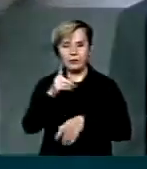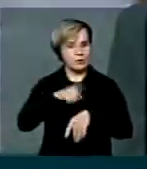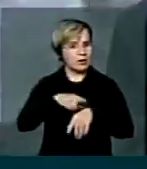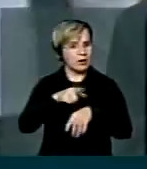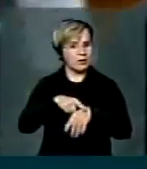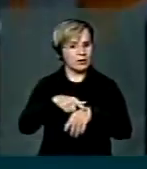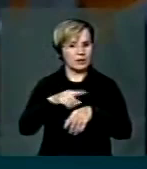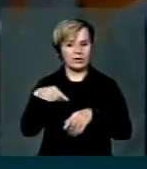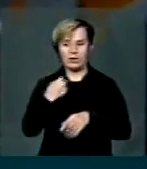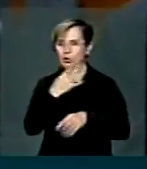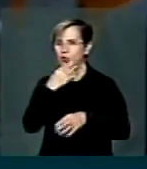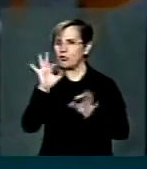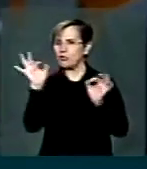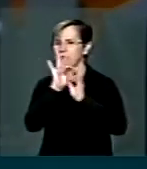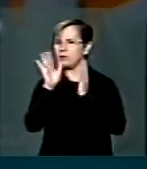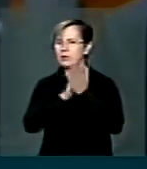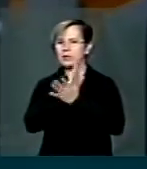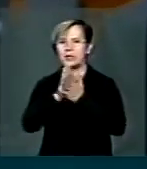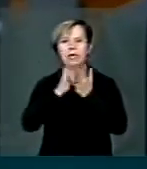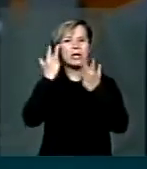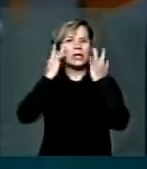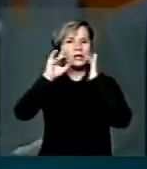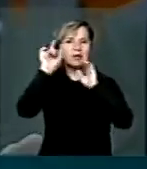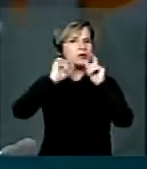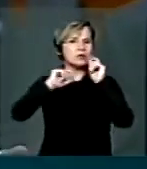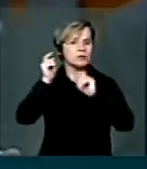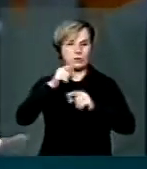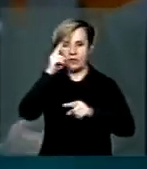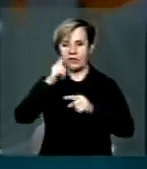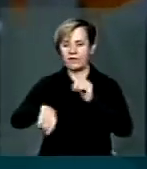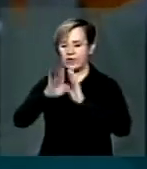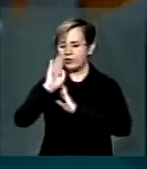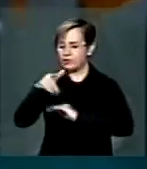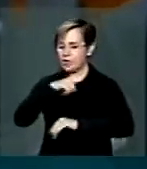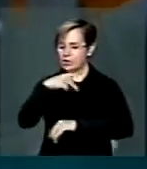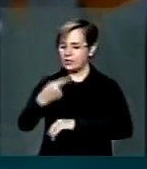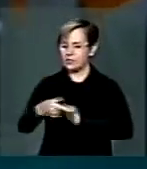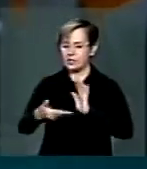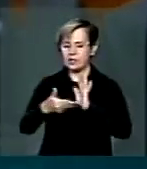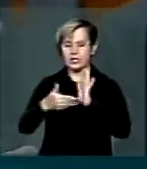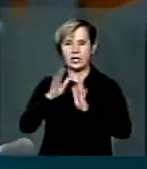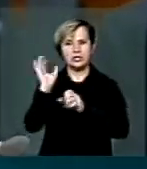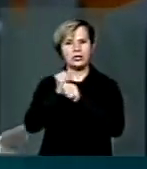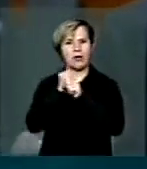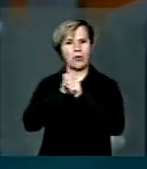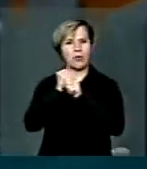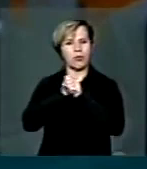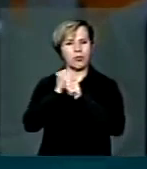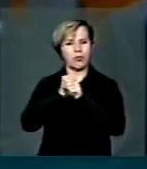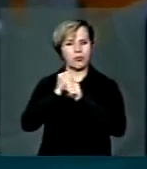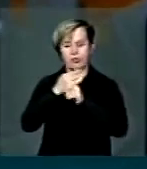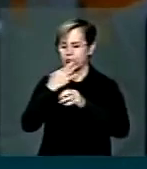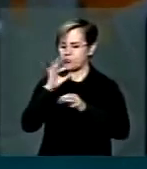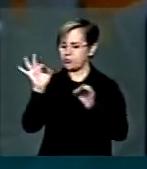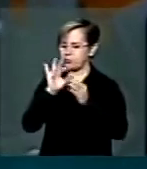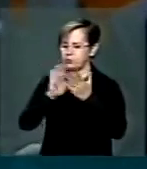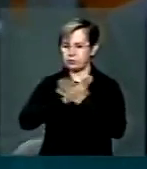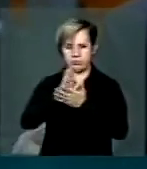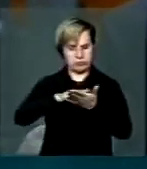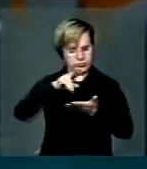temos conhecimento de causa, são vetos que estão aqui há anos, que desconhecemos